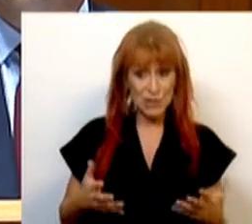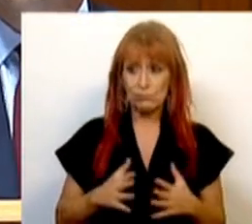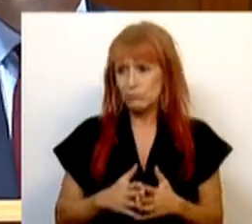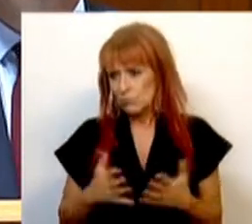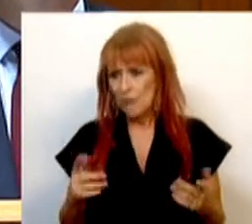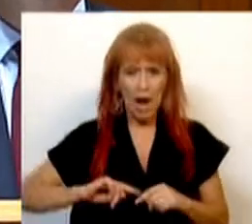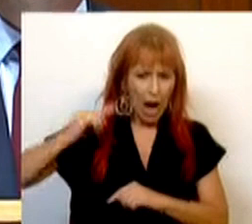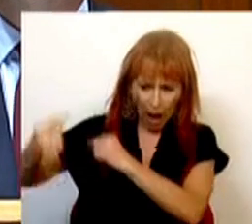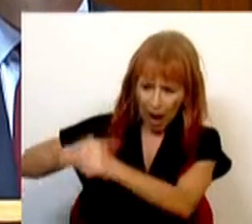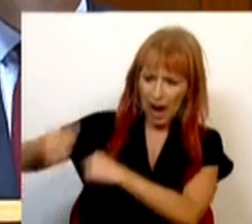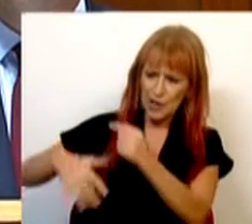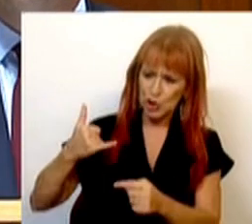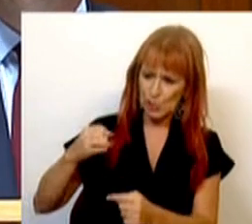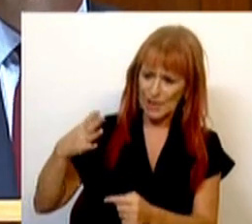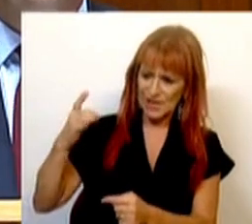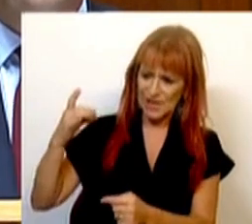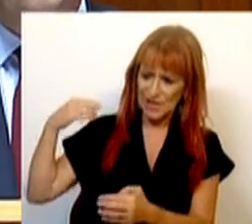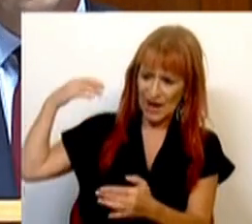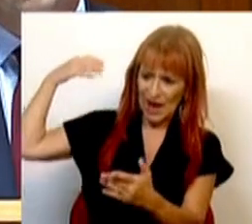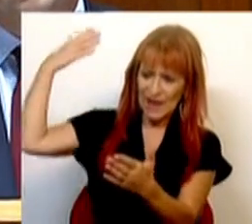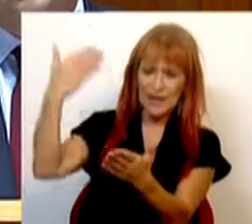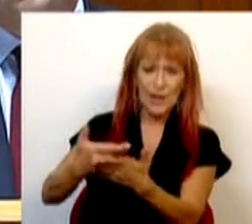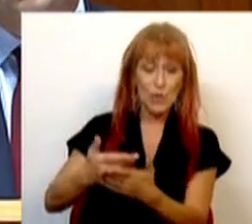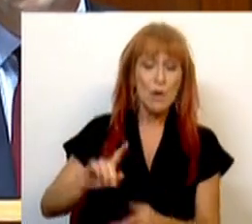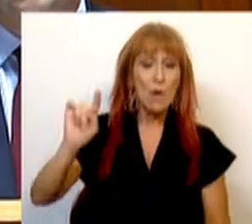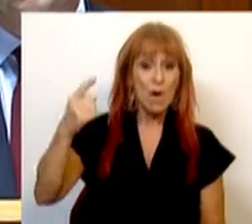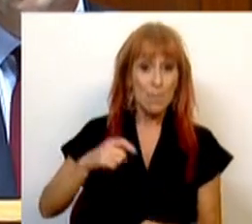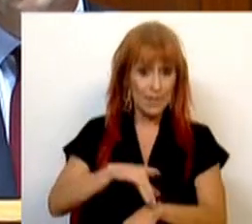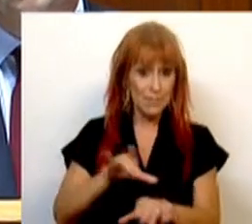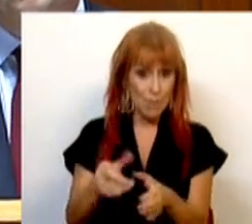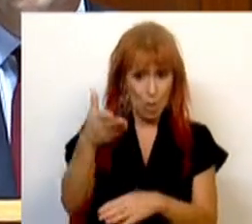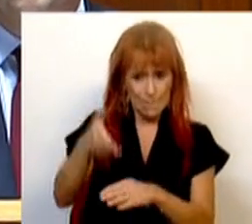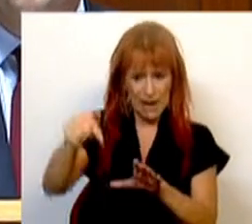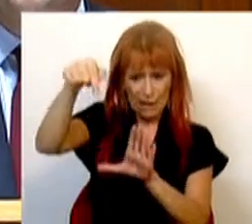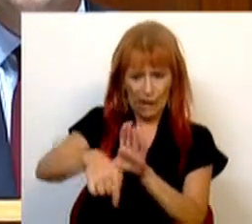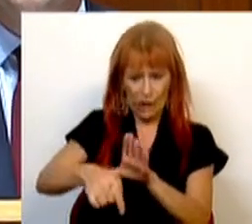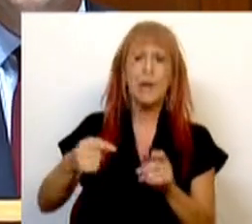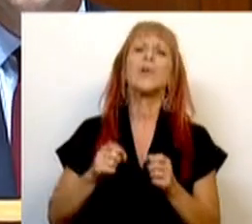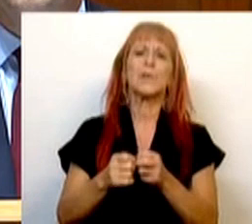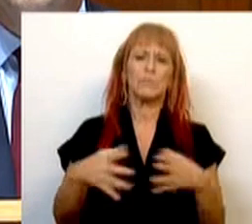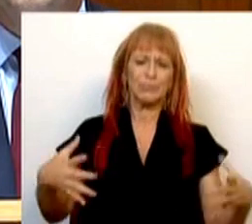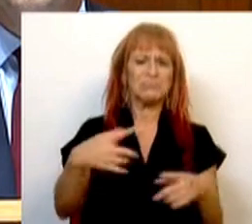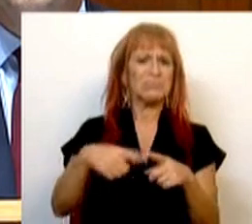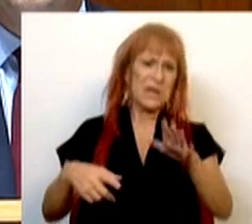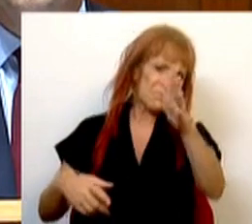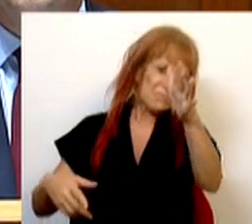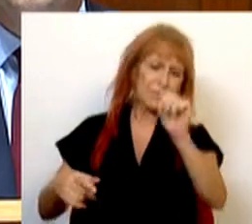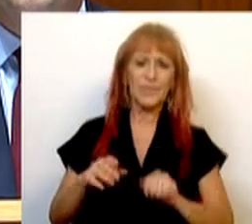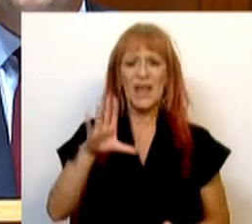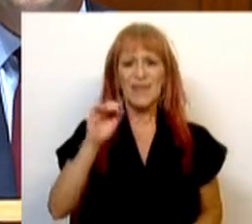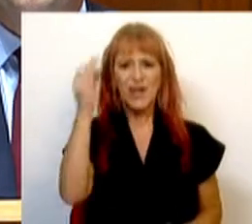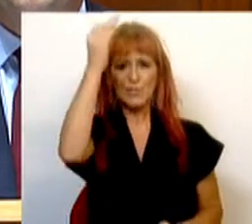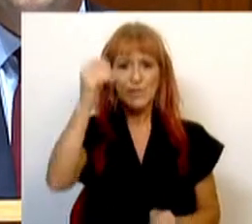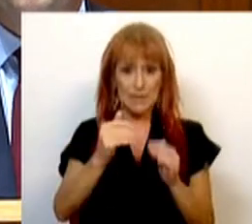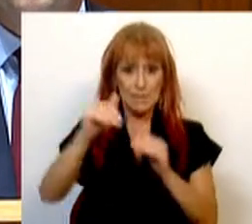anos, desde 2016 até agora, mesmo com a pandemia pelo meio, nós crescemos em média 10